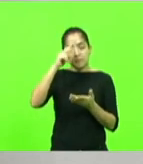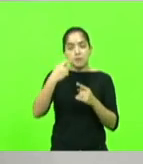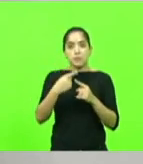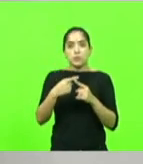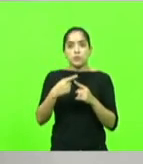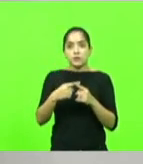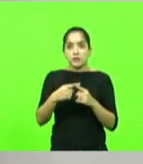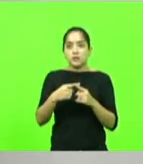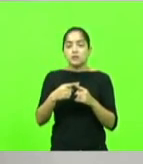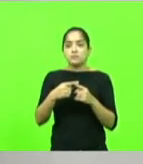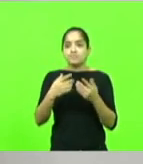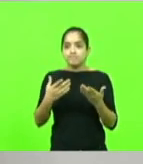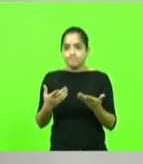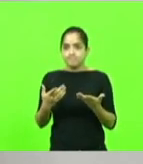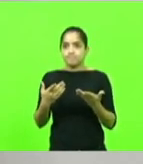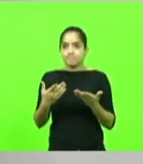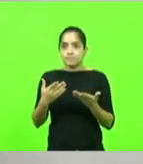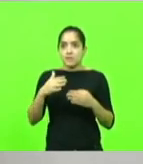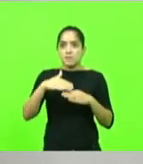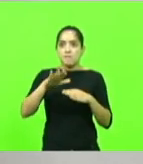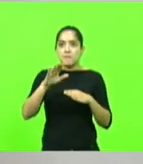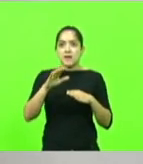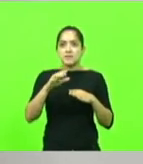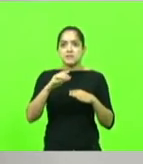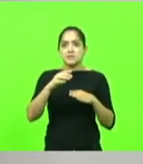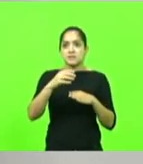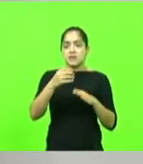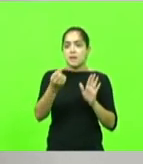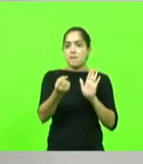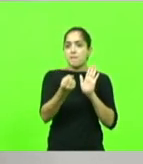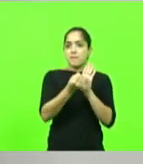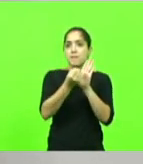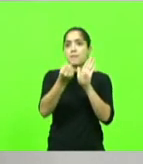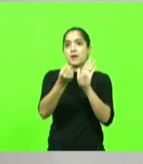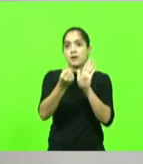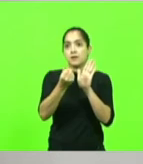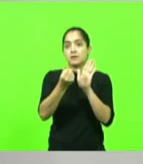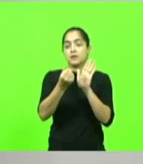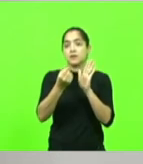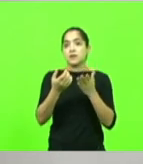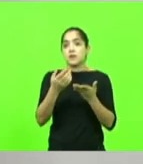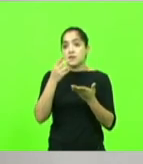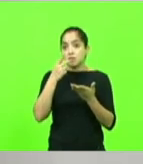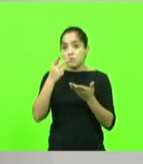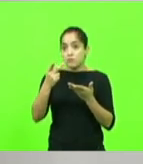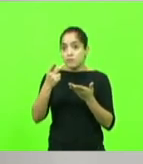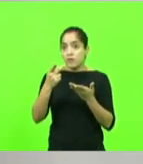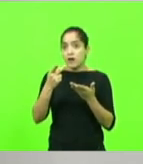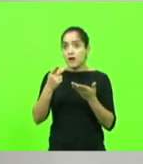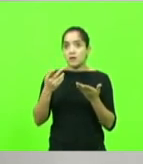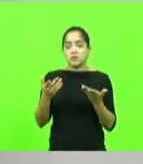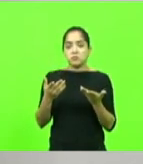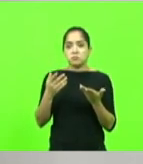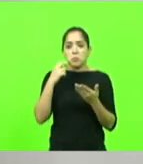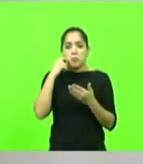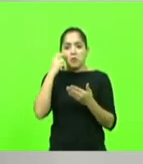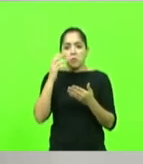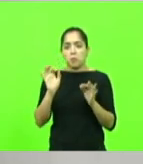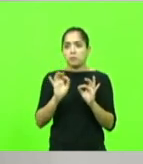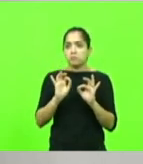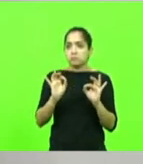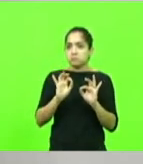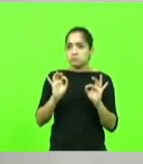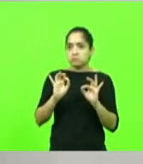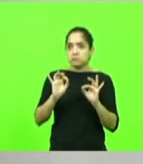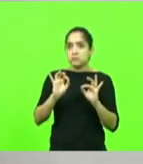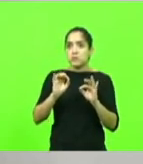realmente é muito mais do que uma tatuagem, é uma marca na nossa alma. E falo tranquilamente, sem o menor constrangimento, que foi um